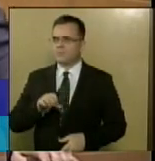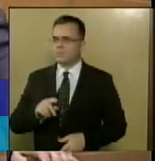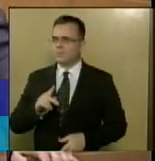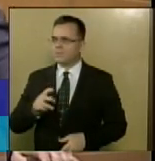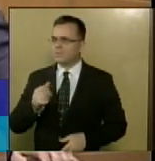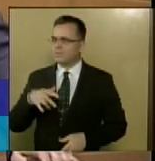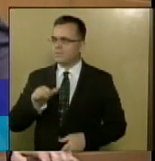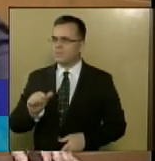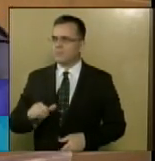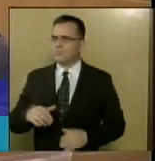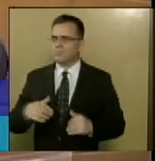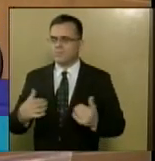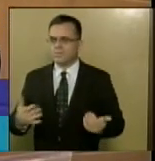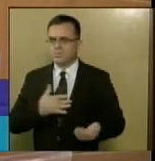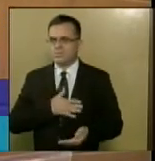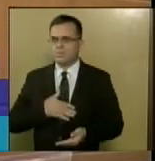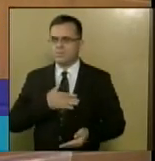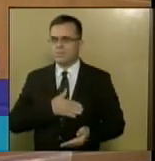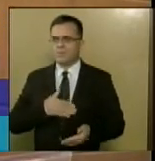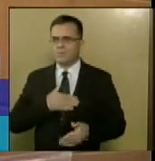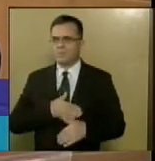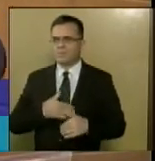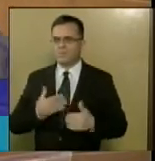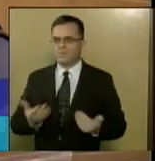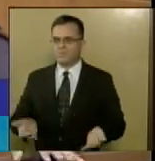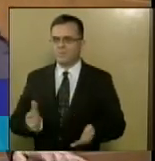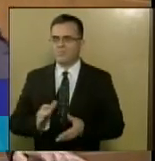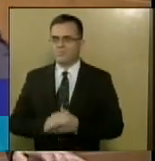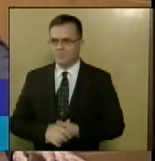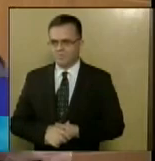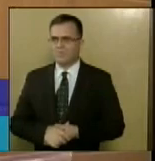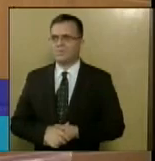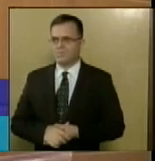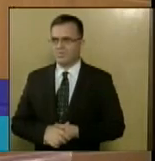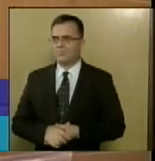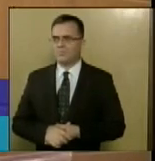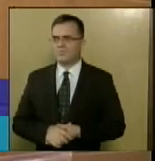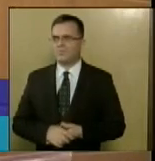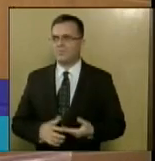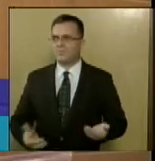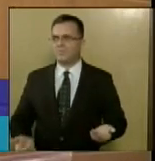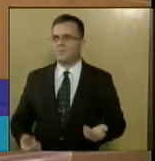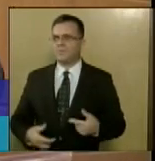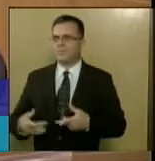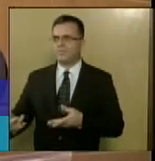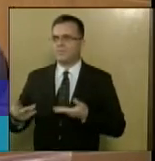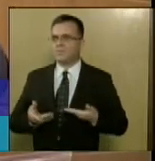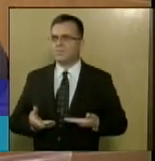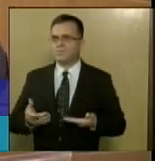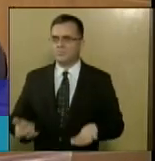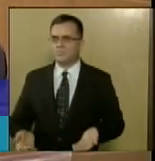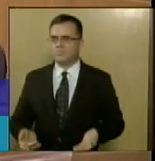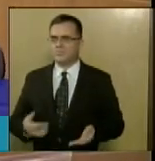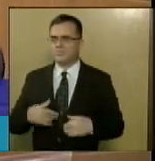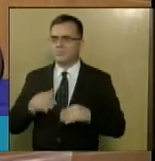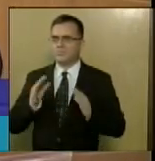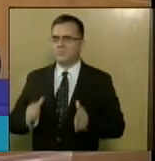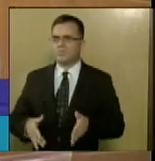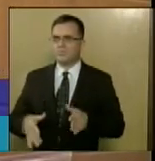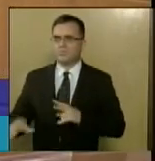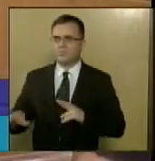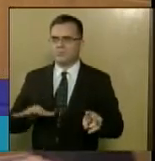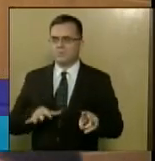ex-vereador, que nos honra aqui com sua presença. Senhor presidente, estive, na semana passada,